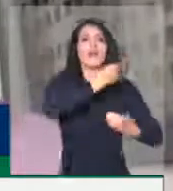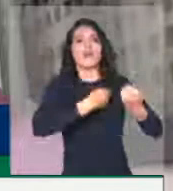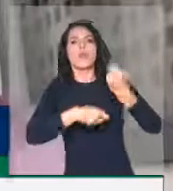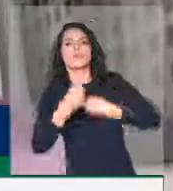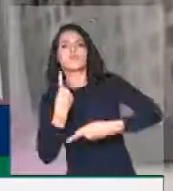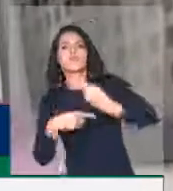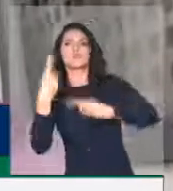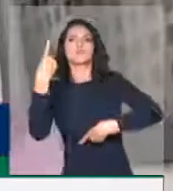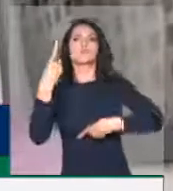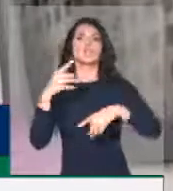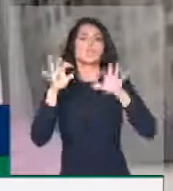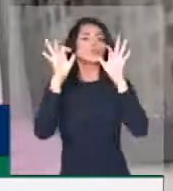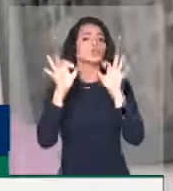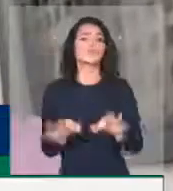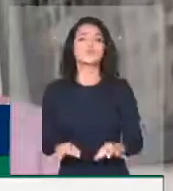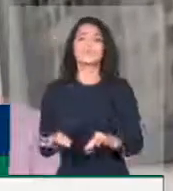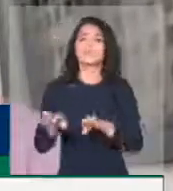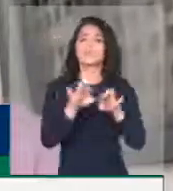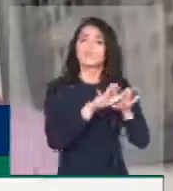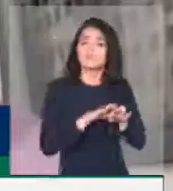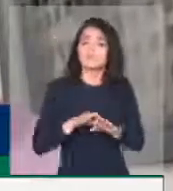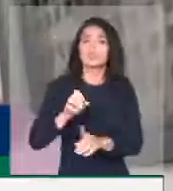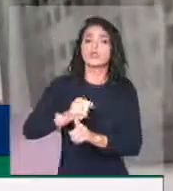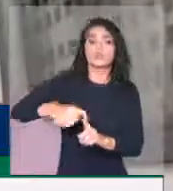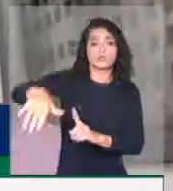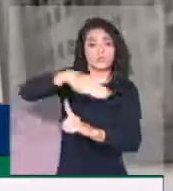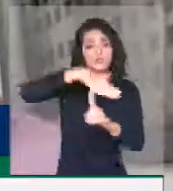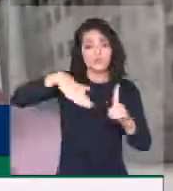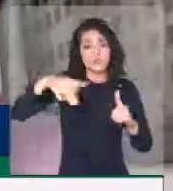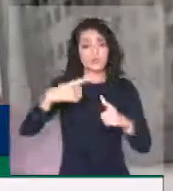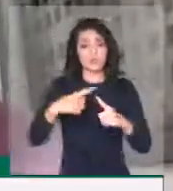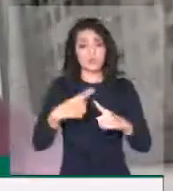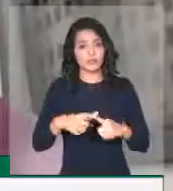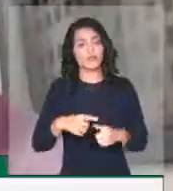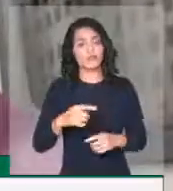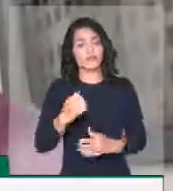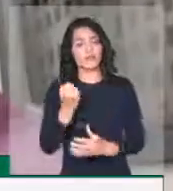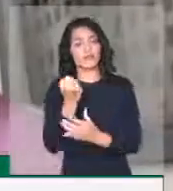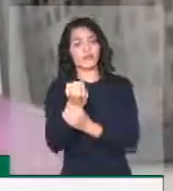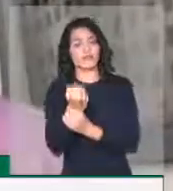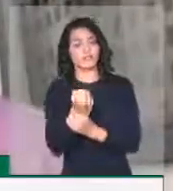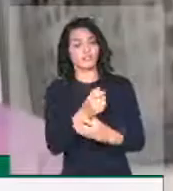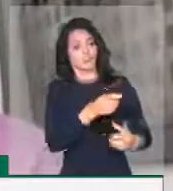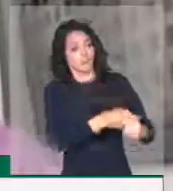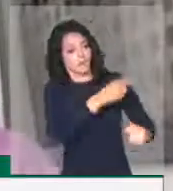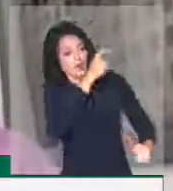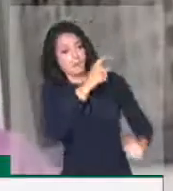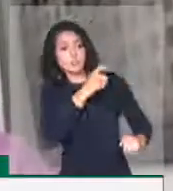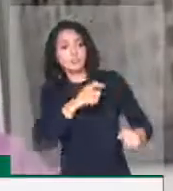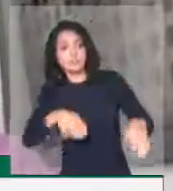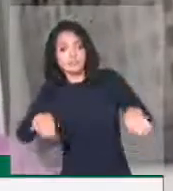aprovarmos essa emenda e garantimos, pelo menos, a reposição inflacionária, Sr. Presidente. Obrigado. Obrigado. Obrigado. Obrigado.